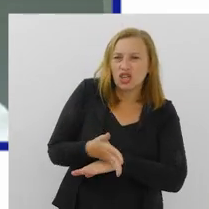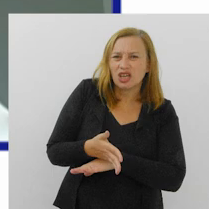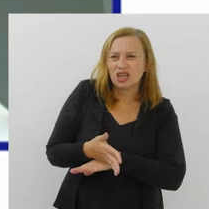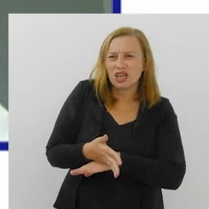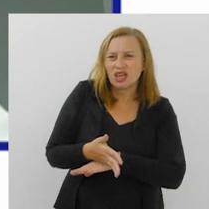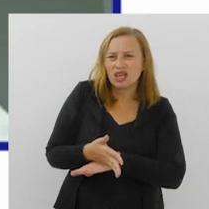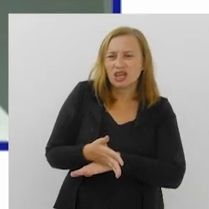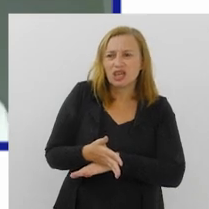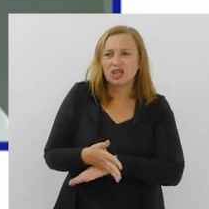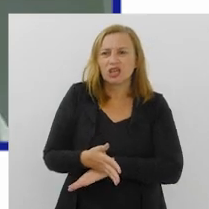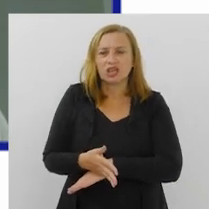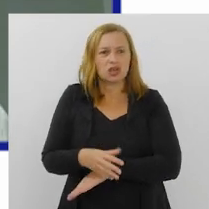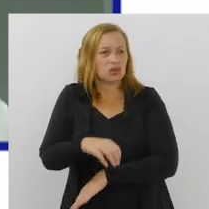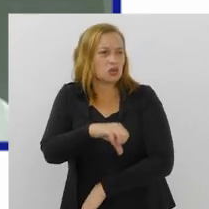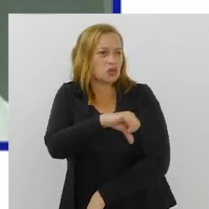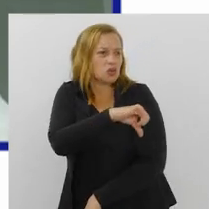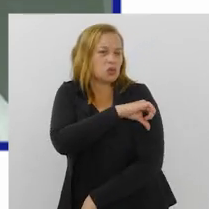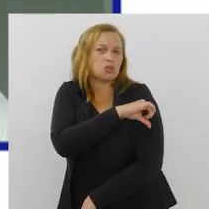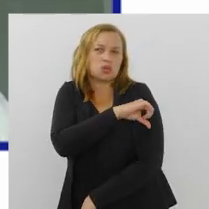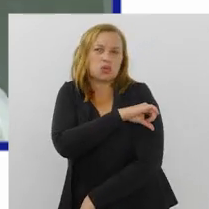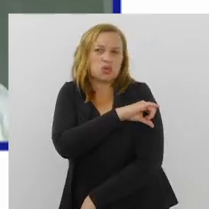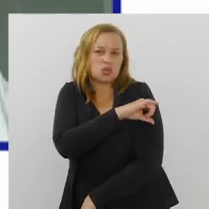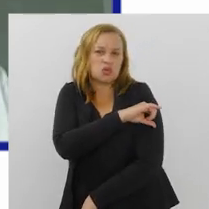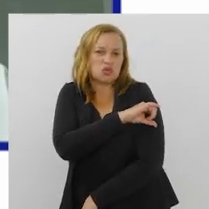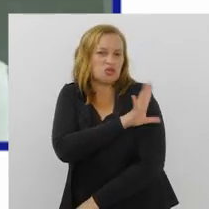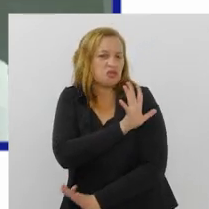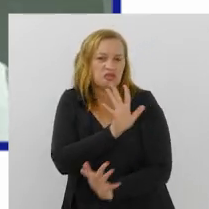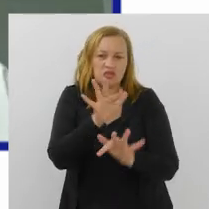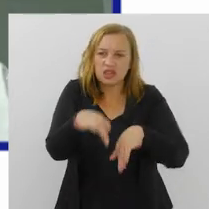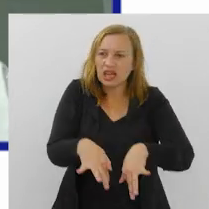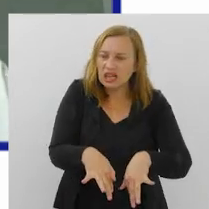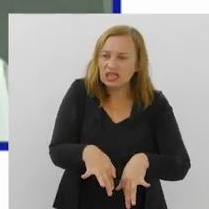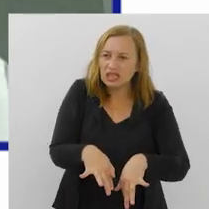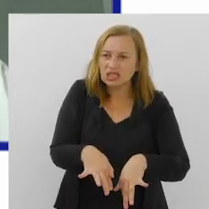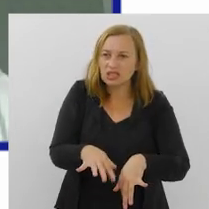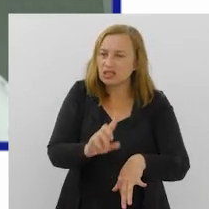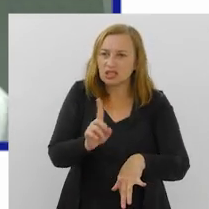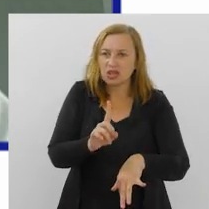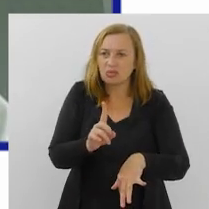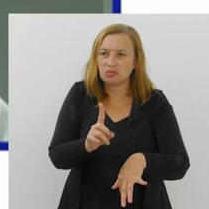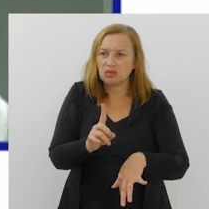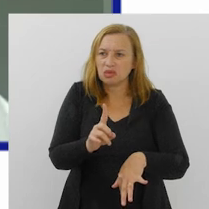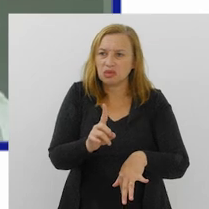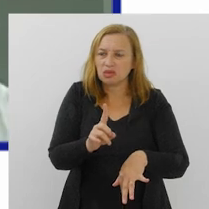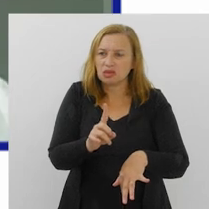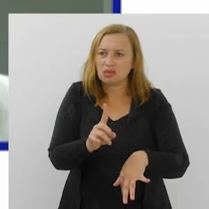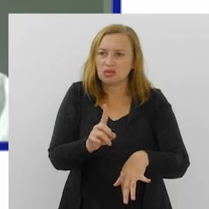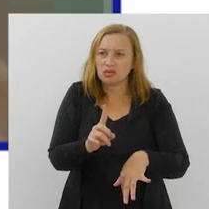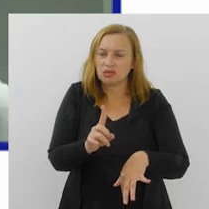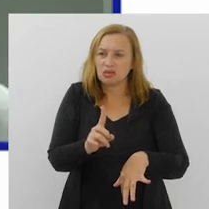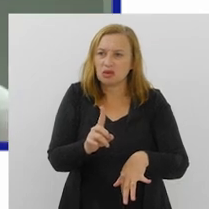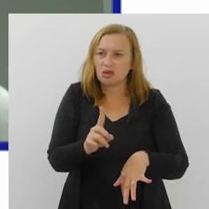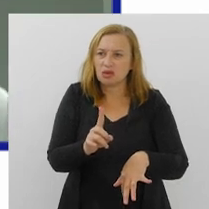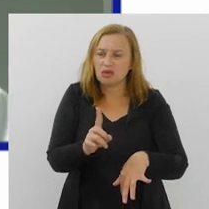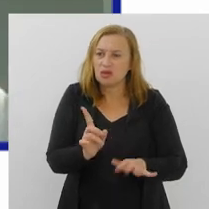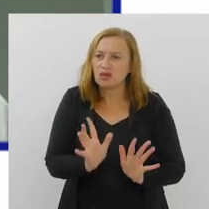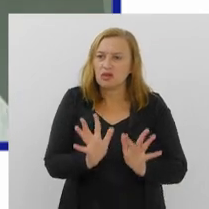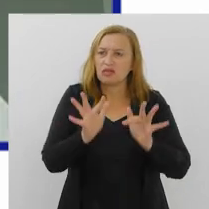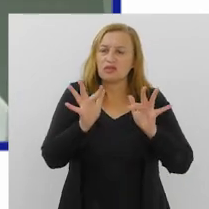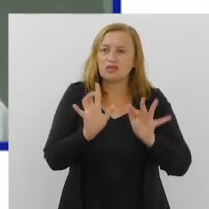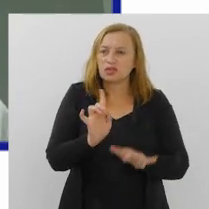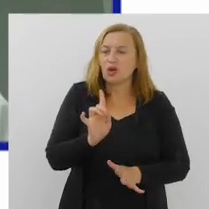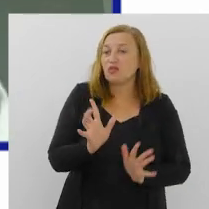final do ensino fundamental e muitos não vão para o ensino médio, por vários motivos, né?